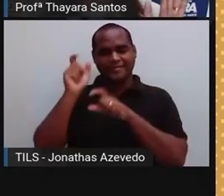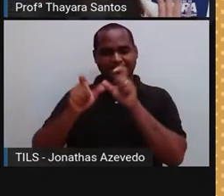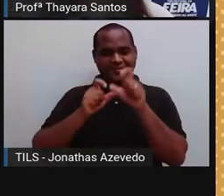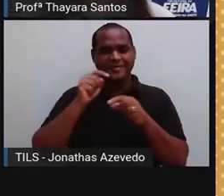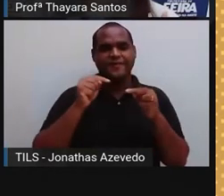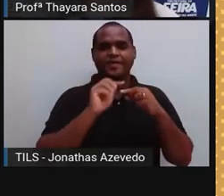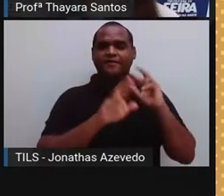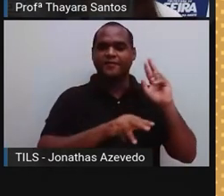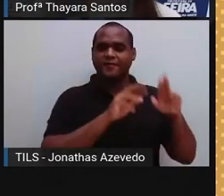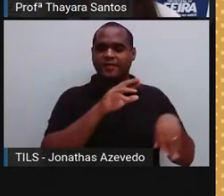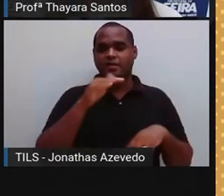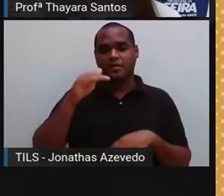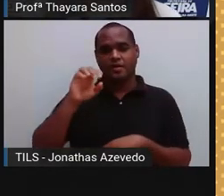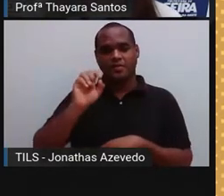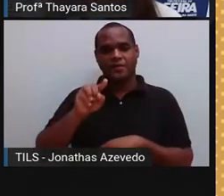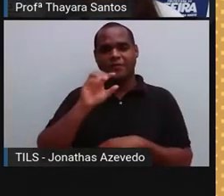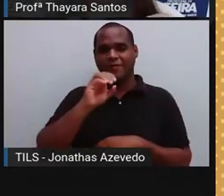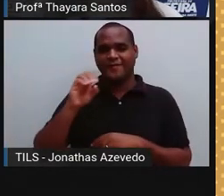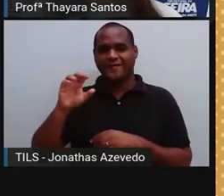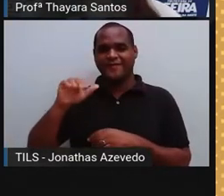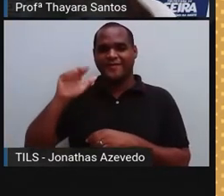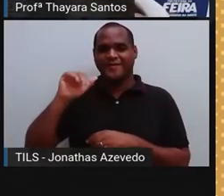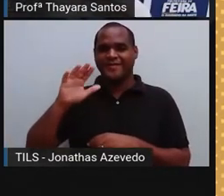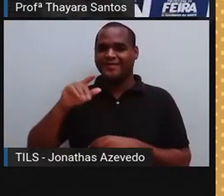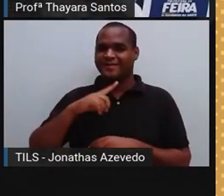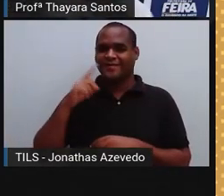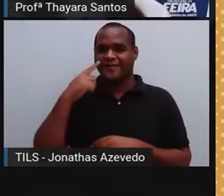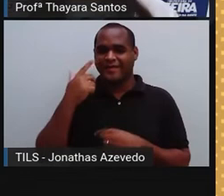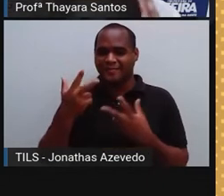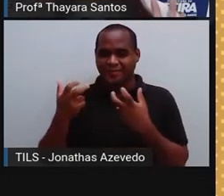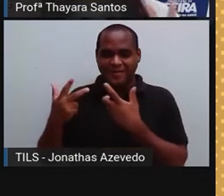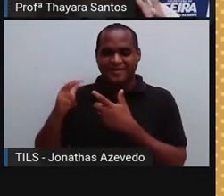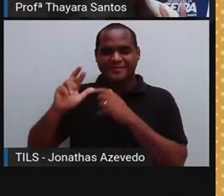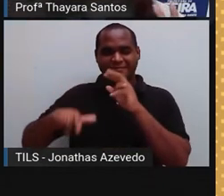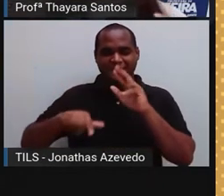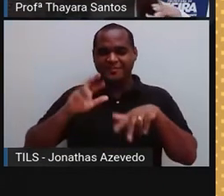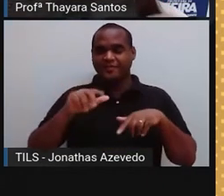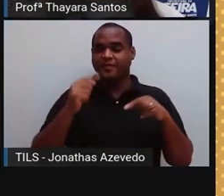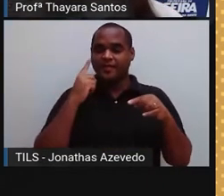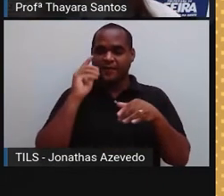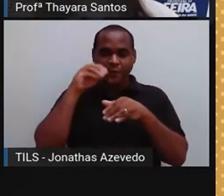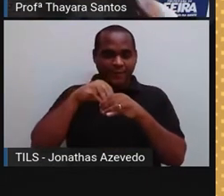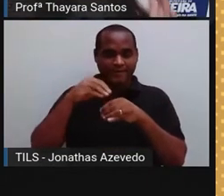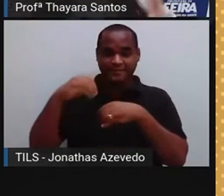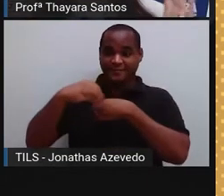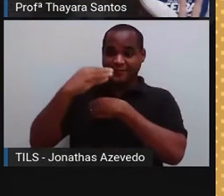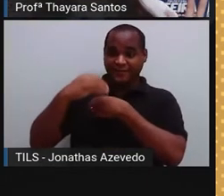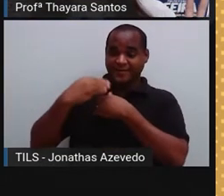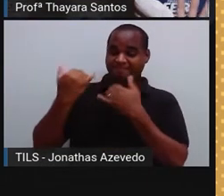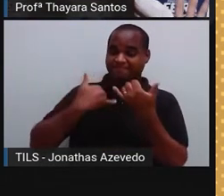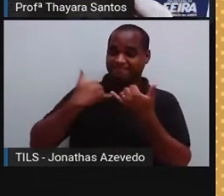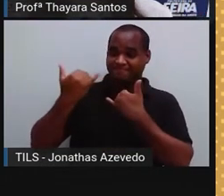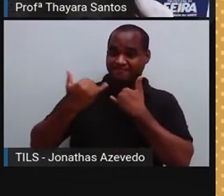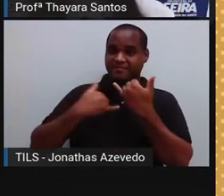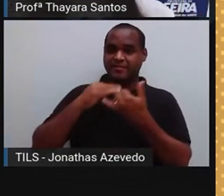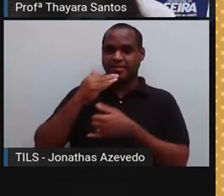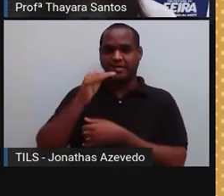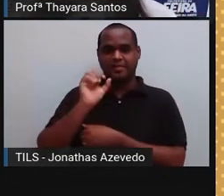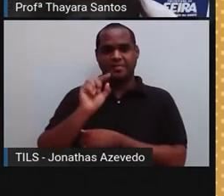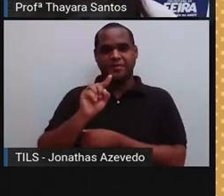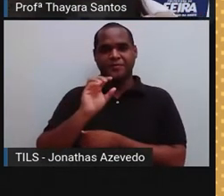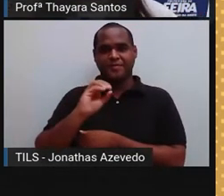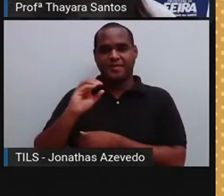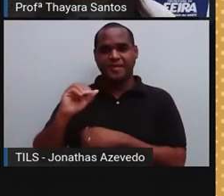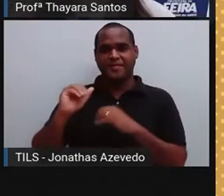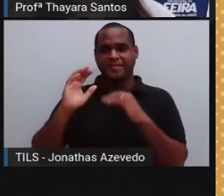diferenciar cerca de 10 mil odores. Já pensou? A gente consegue armazenar informações sobre até 10 mil odores aí no